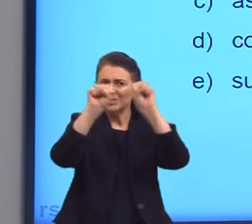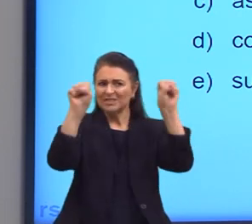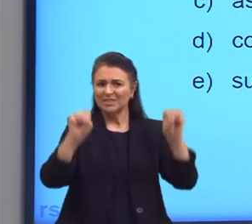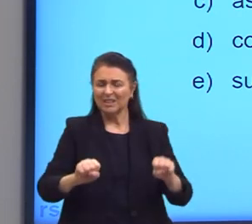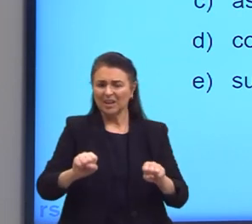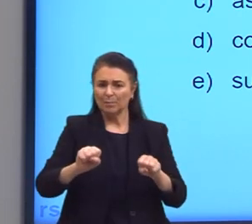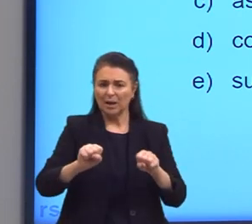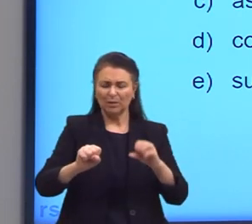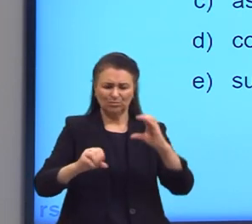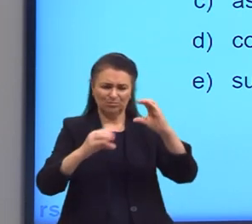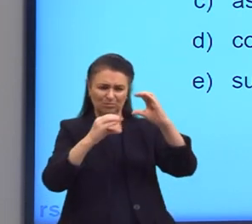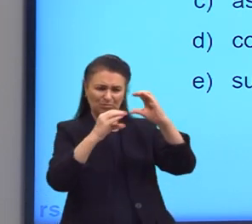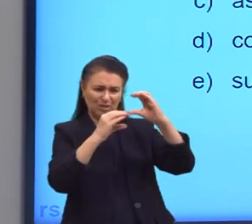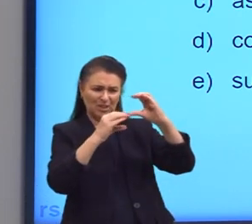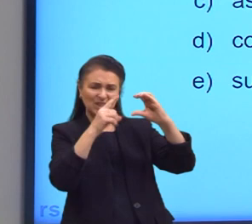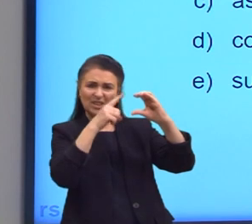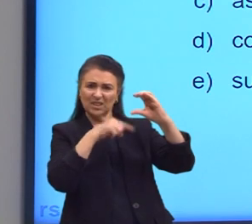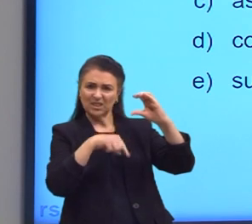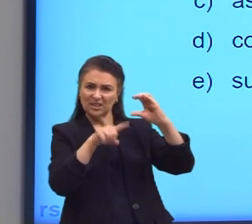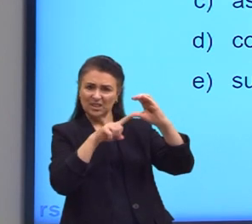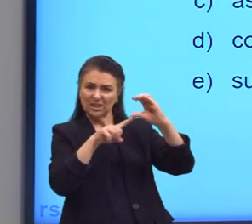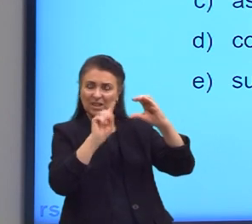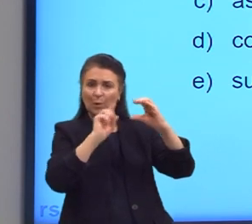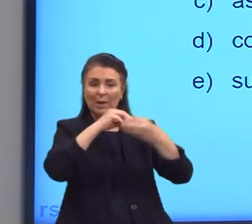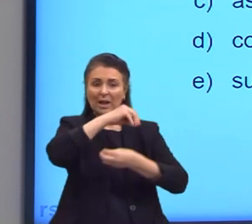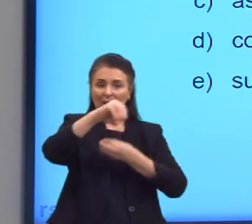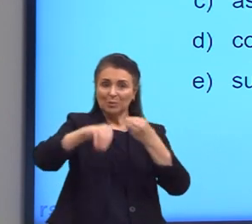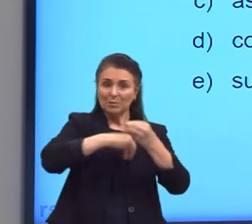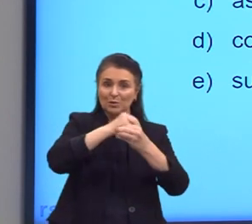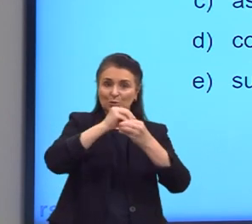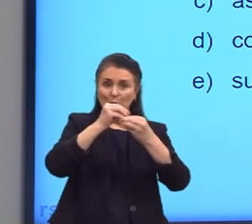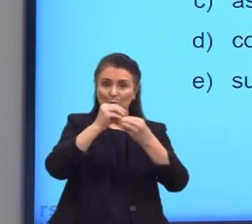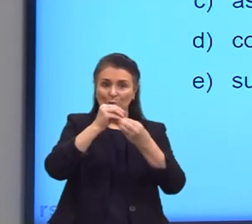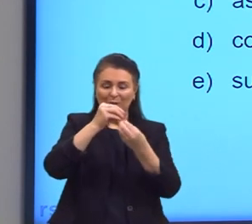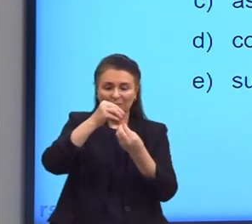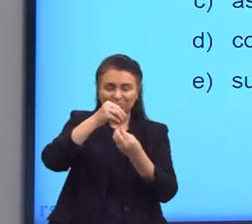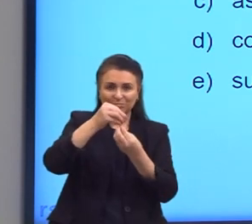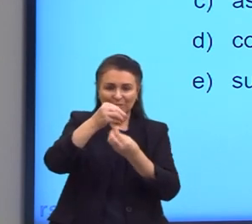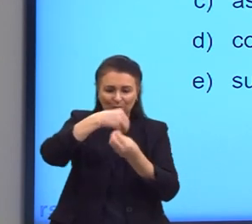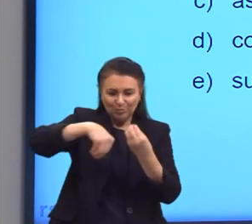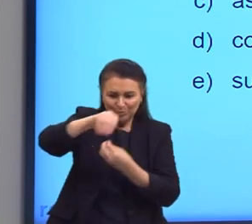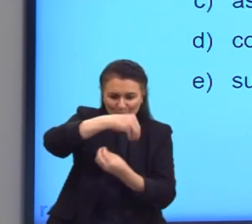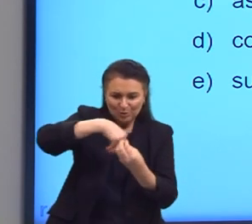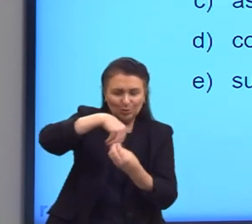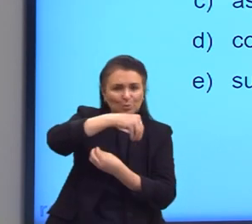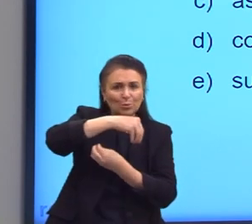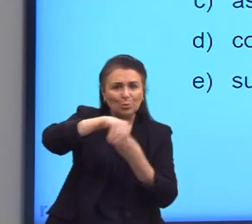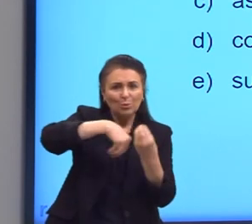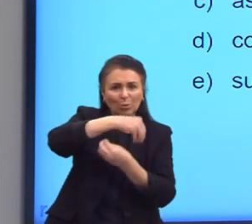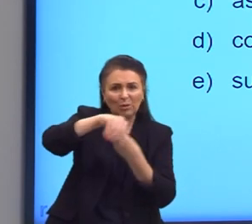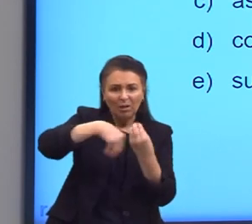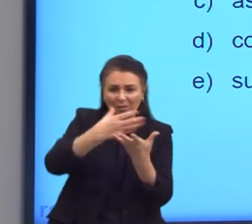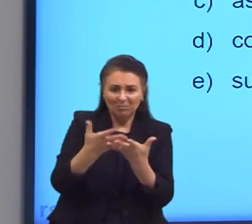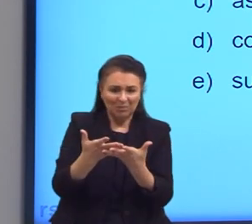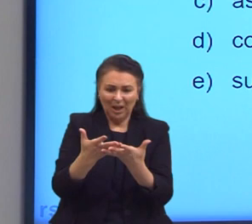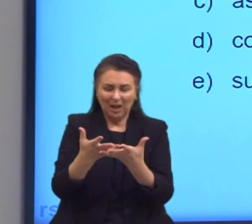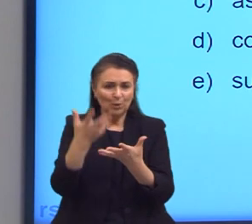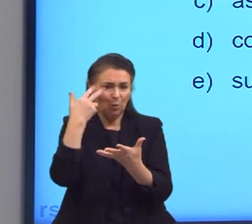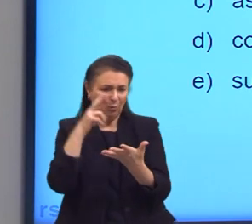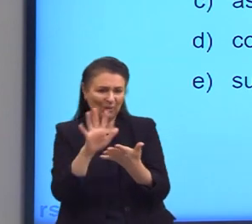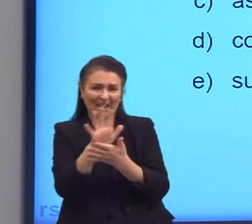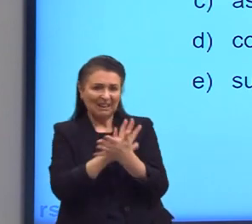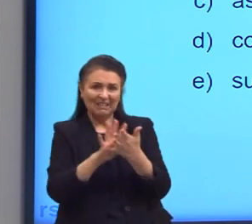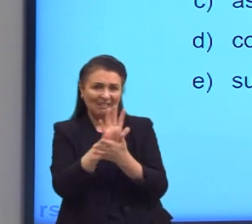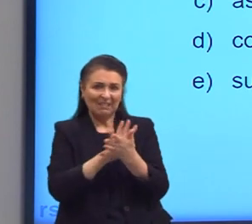única dispersão que é uma mistura homogênea. Então, é o oposto. É uma mistura homogênea. Porque se eu conseguisse